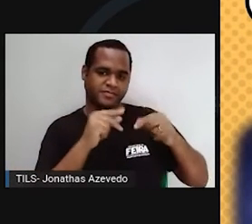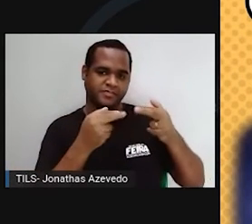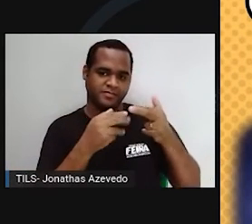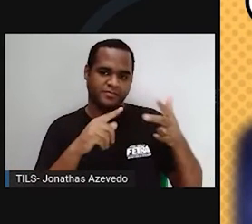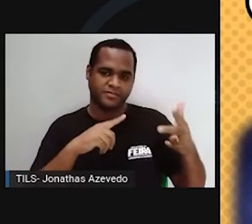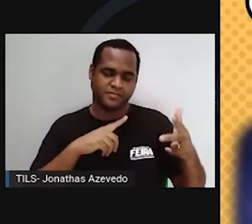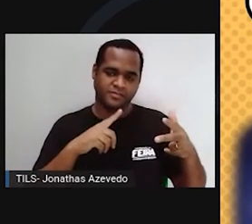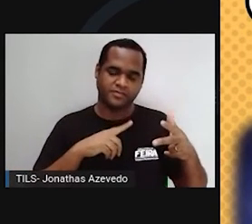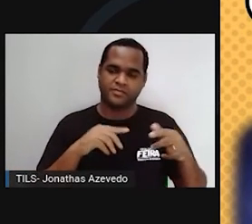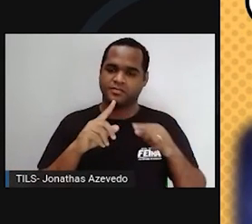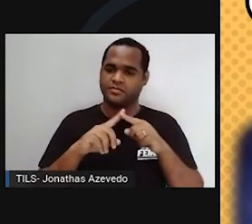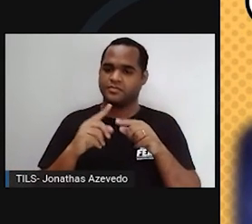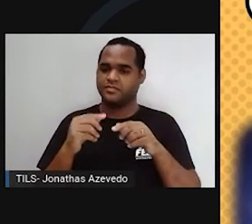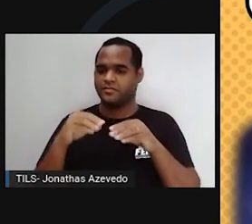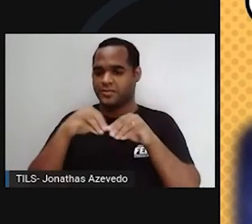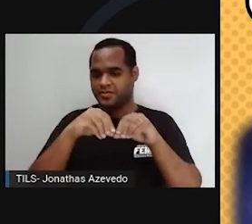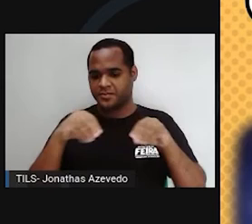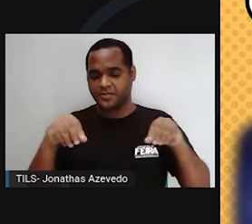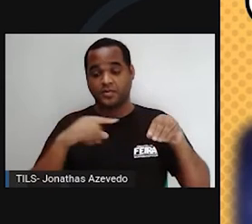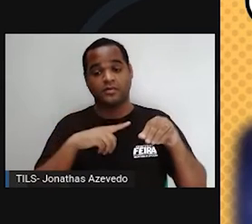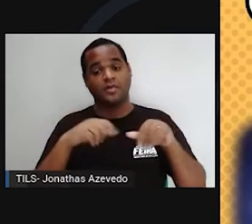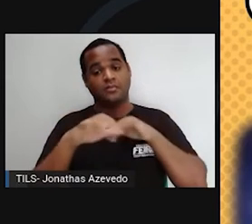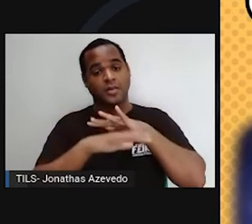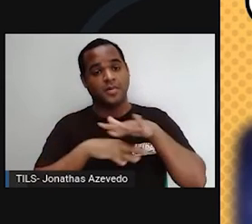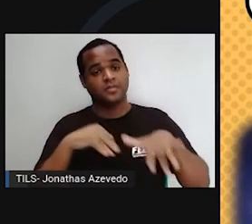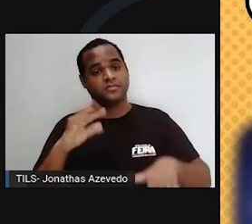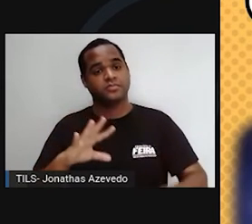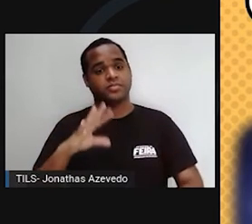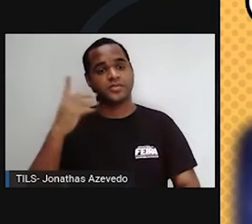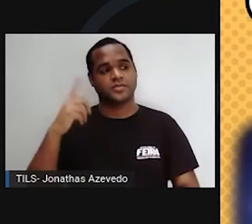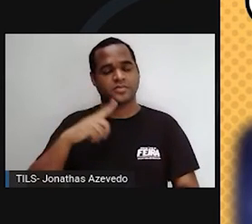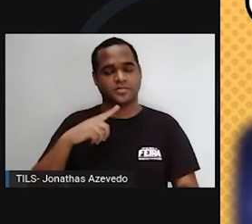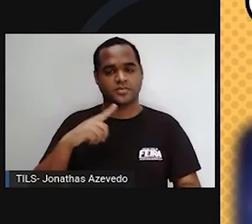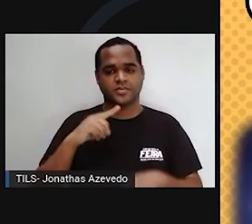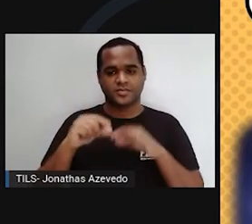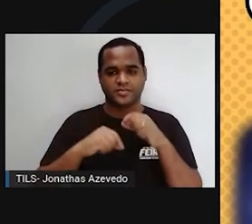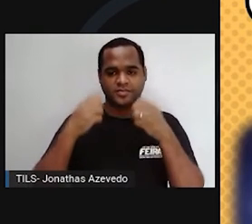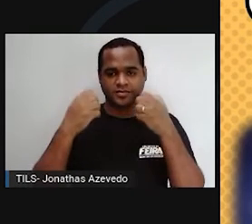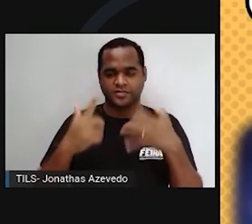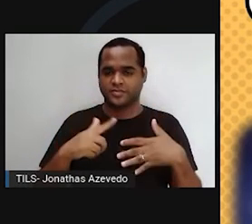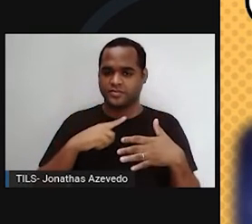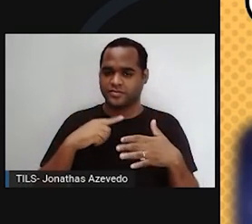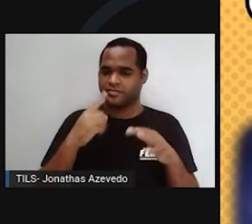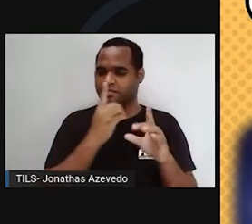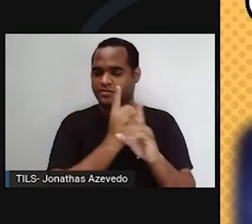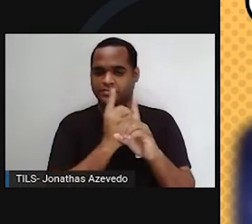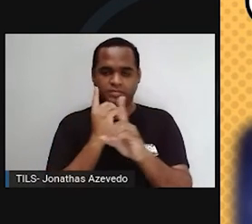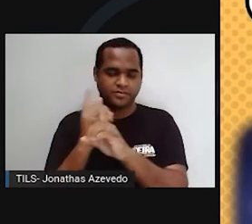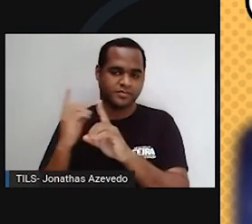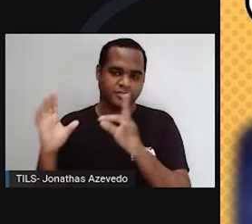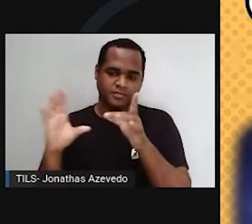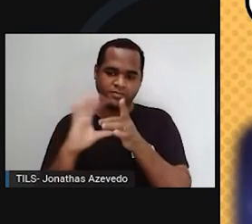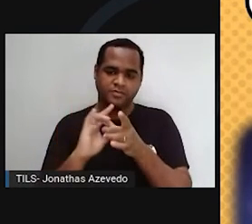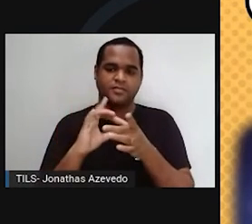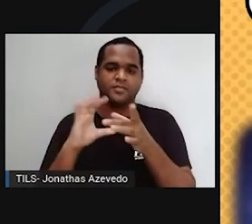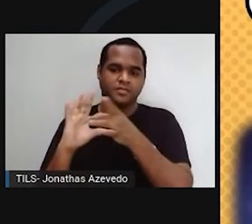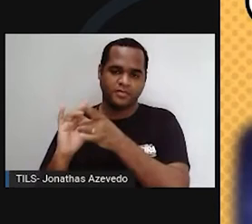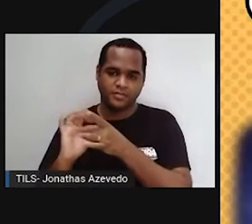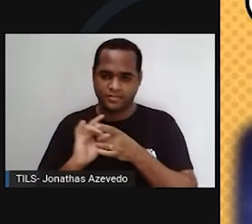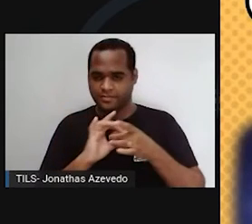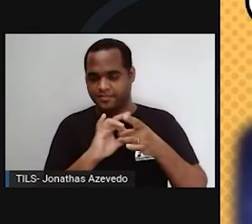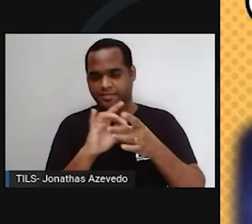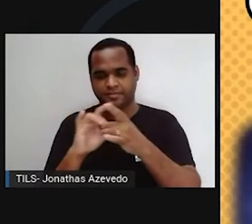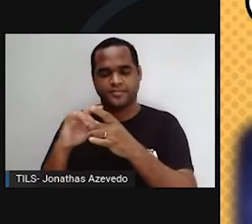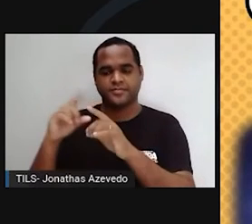de gás e poeira ao seu redor. Isso acontece porque quando a nebulosa começa a se contrair e girar para formar a